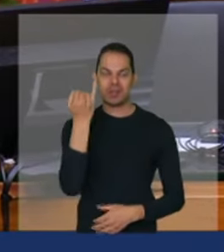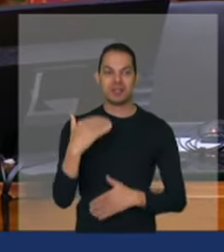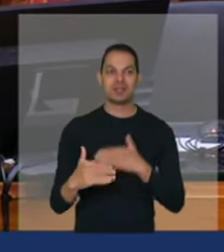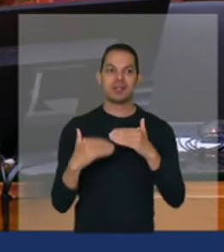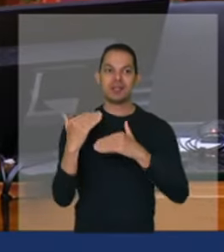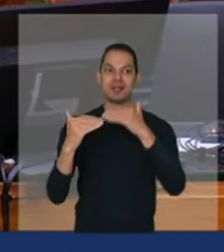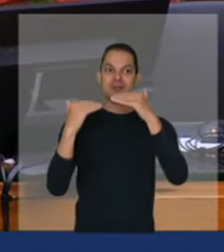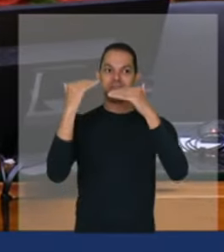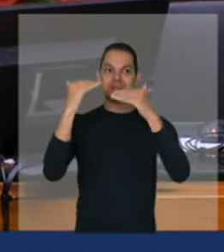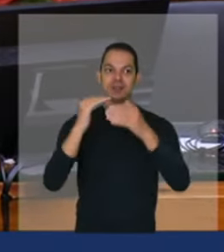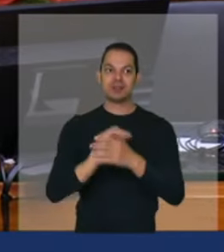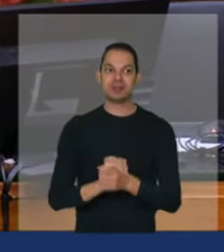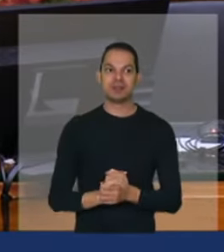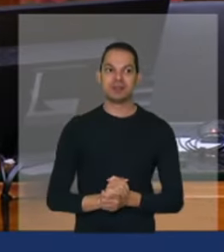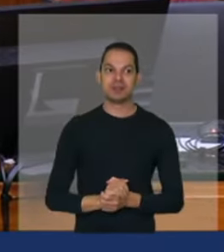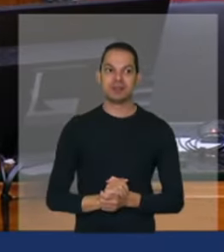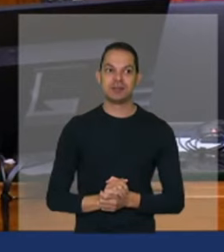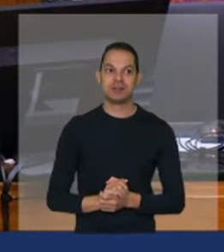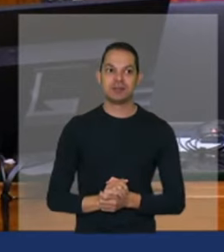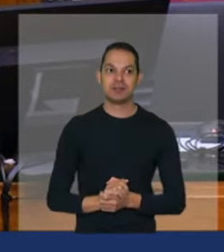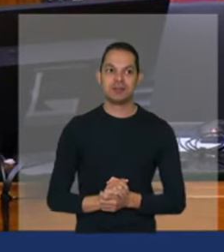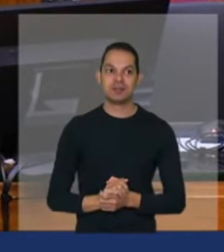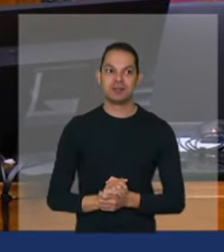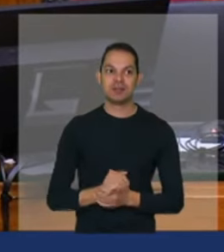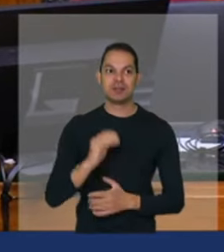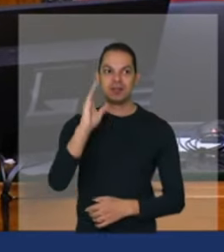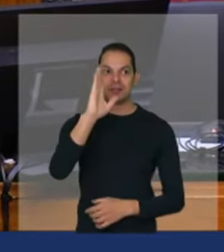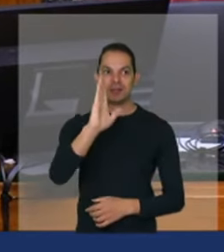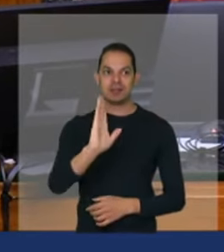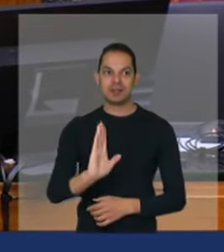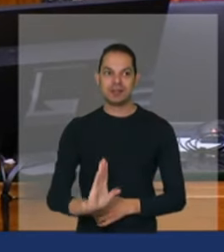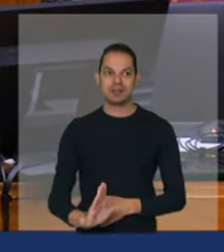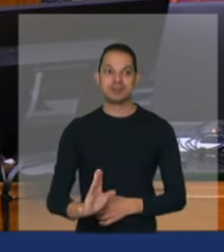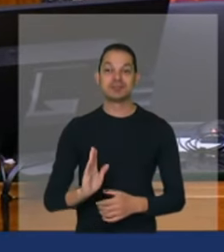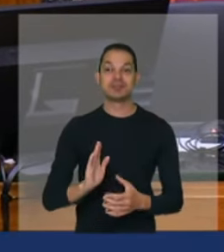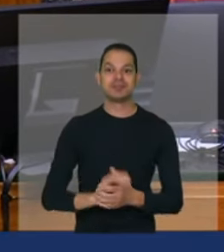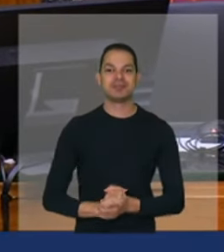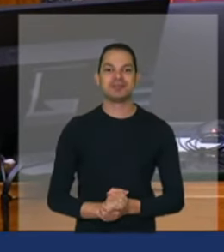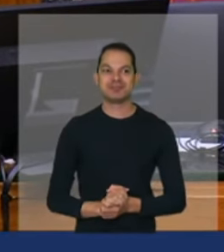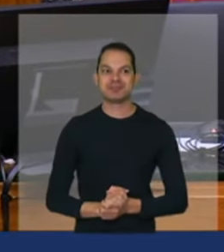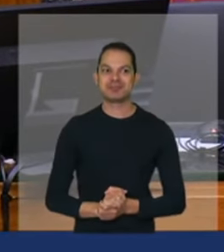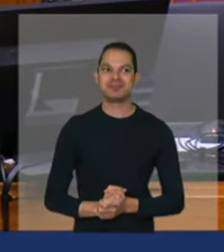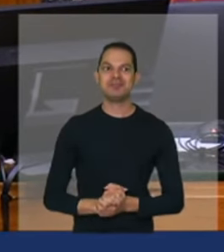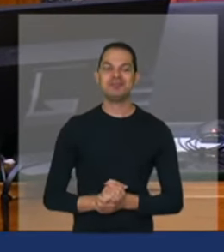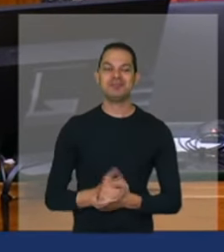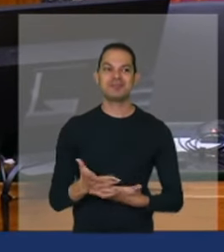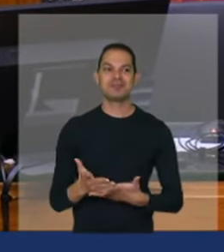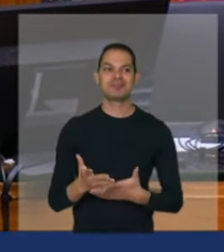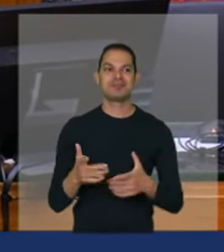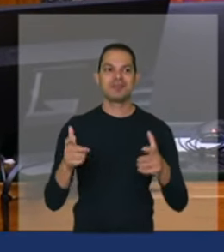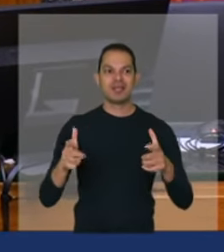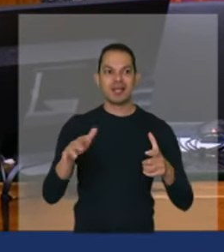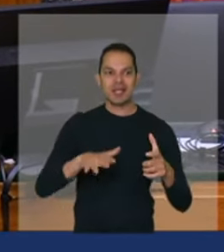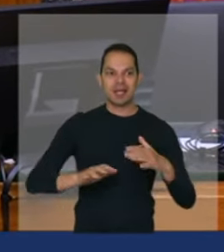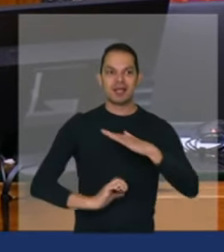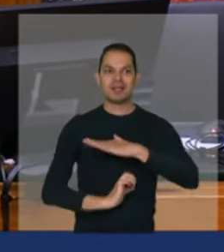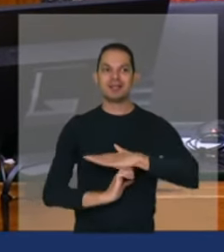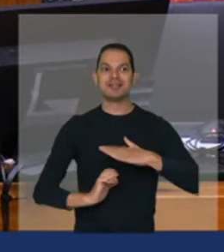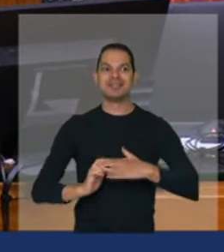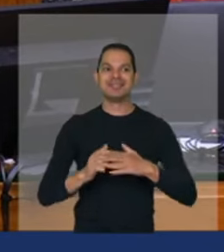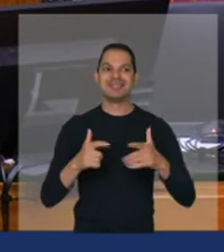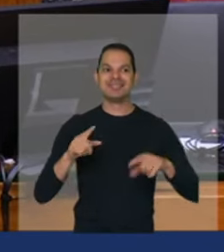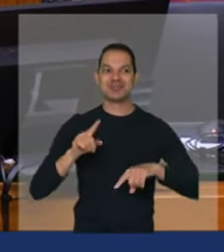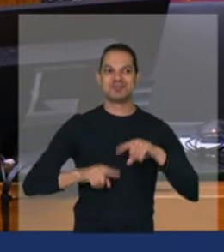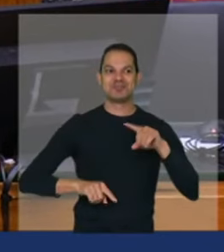no arcabouço legal brasileiro, pois, no geral, as grandes empresas de insumos,